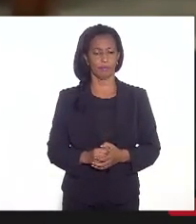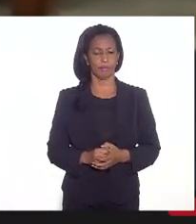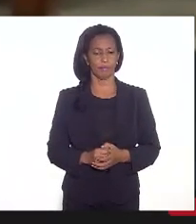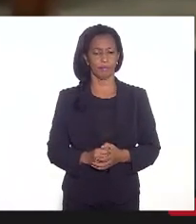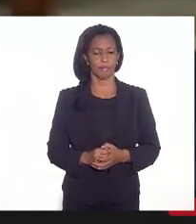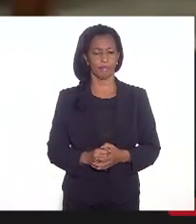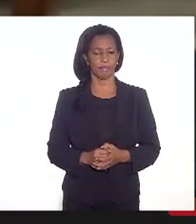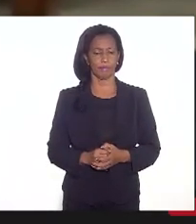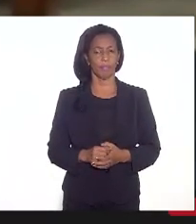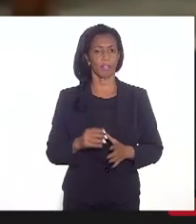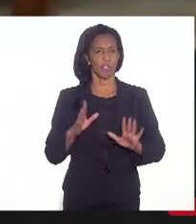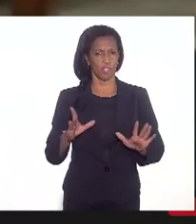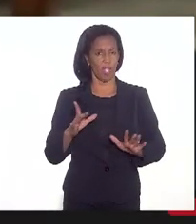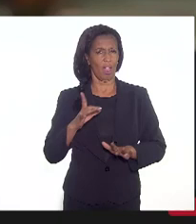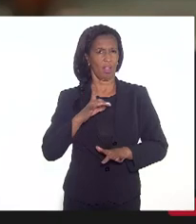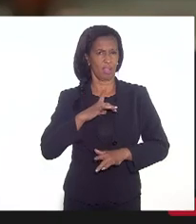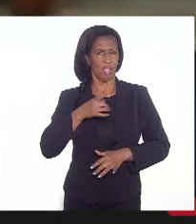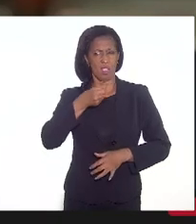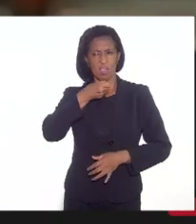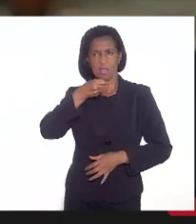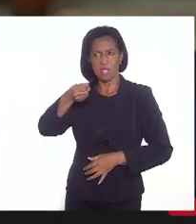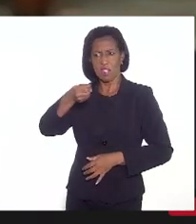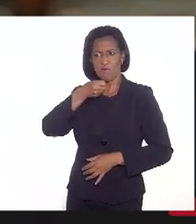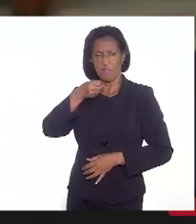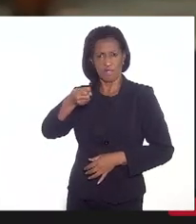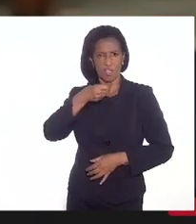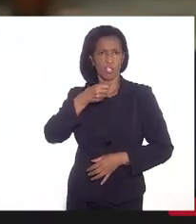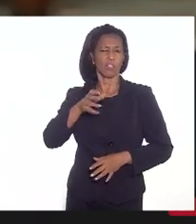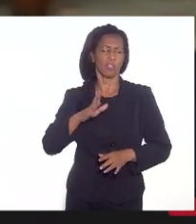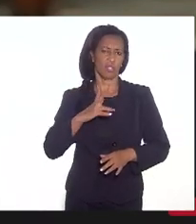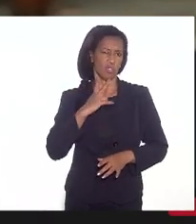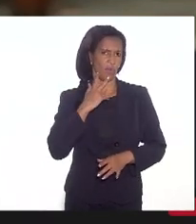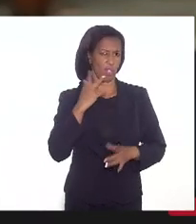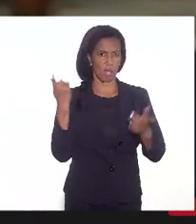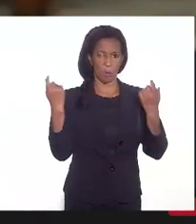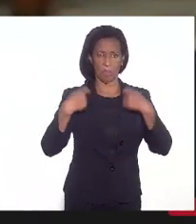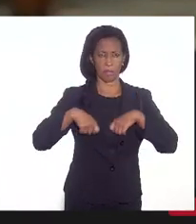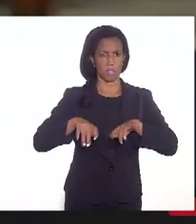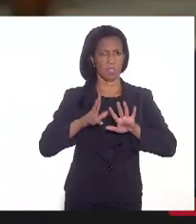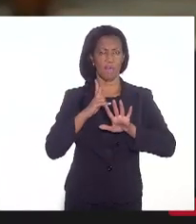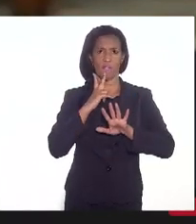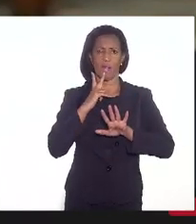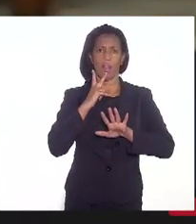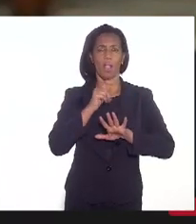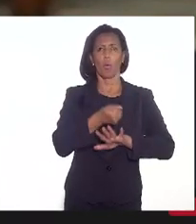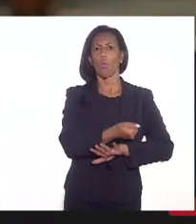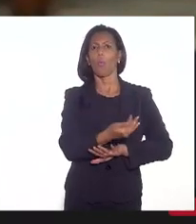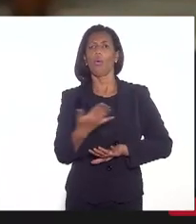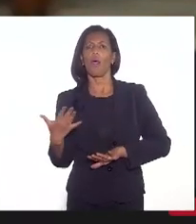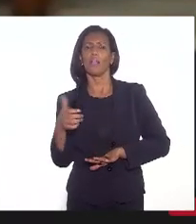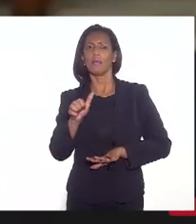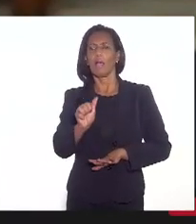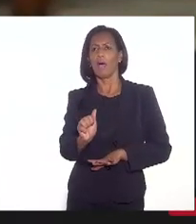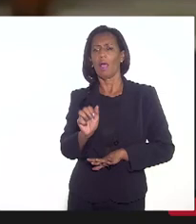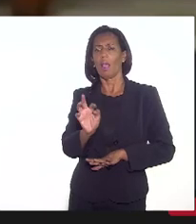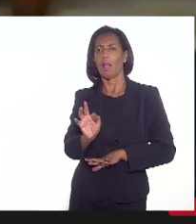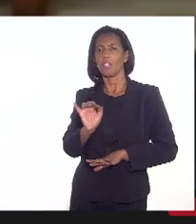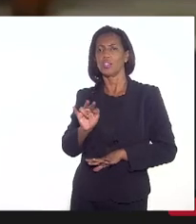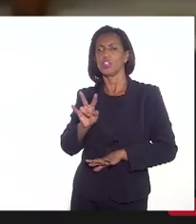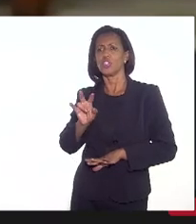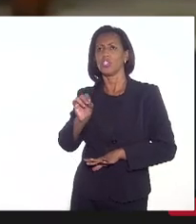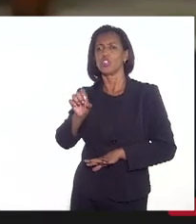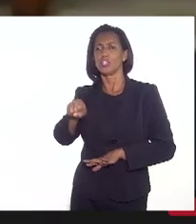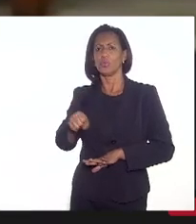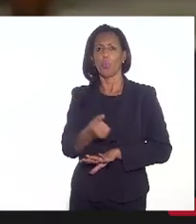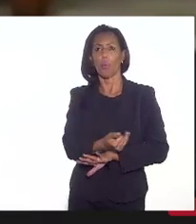dei até algumas entrevistas falando, sem que a gente mencione quais são os ativos, porque tem vários ativos,